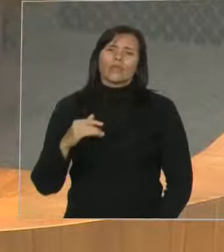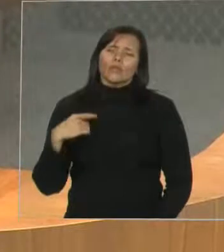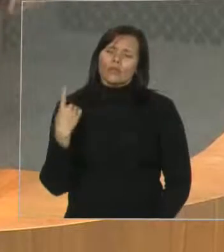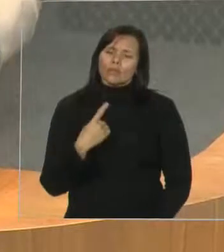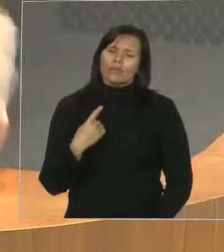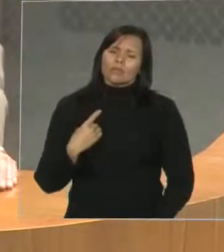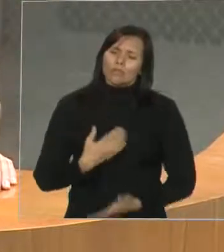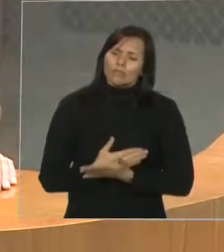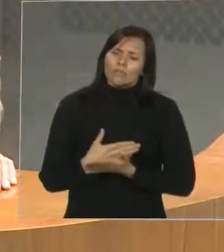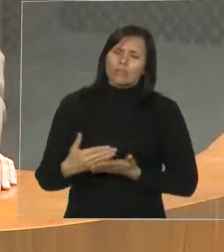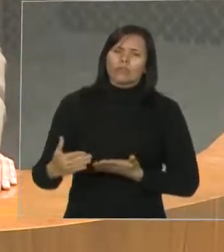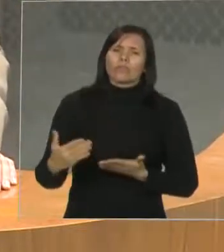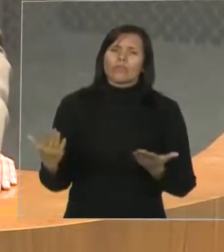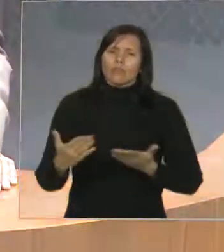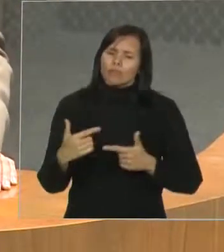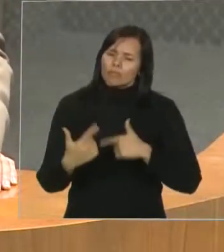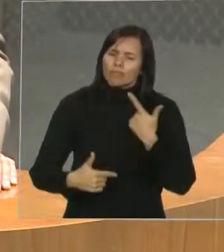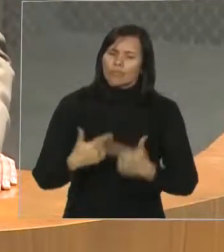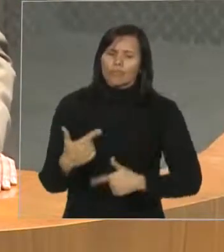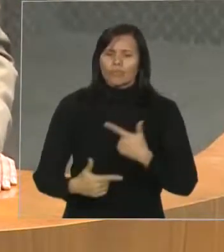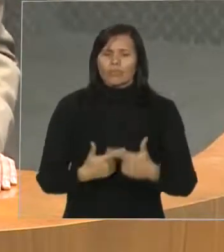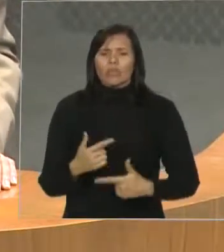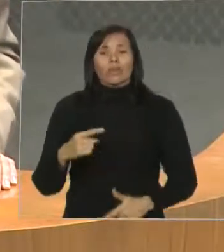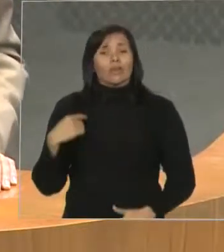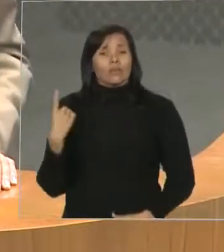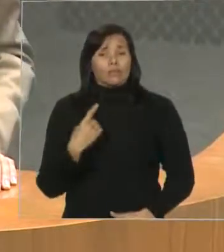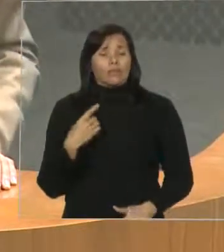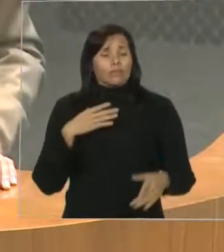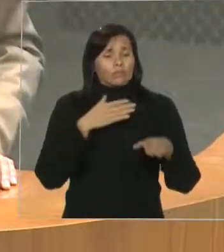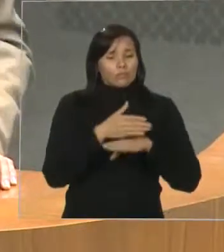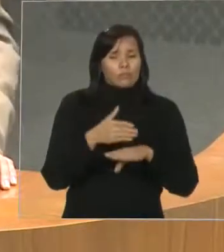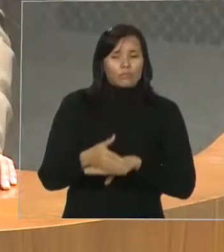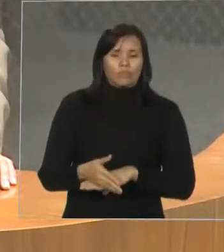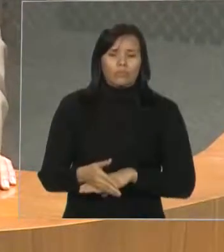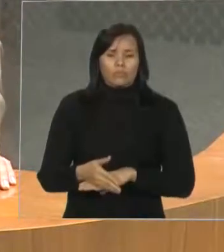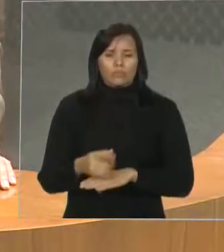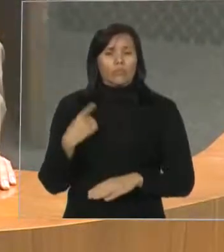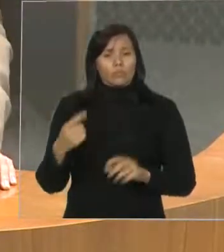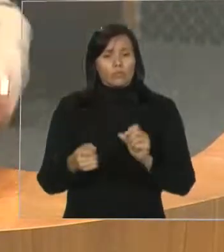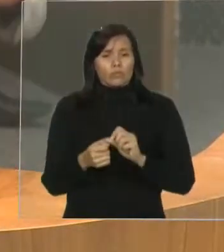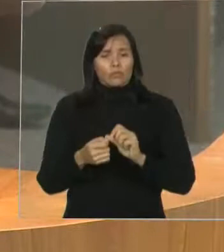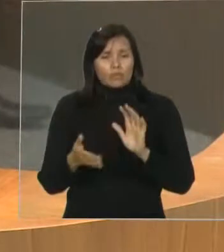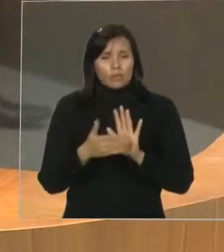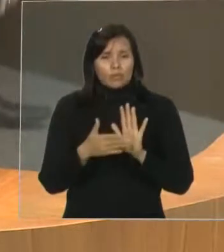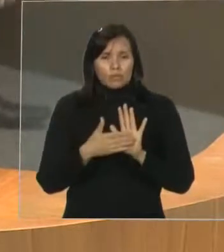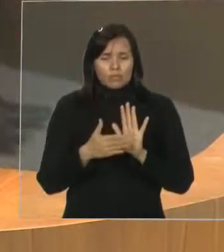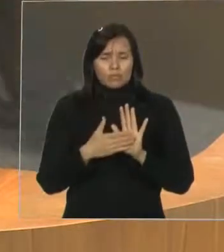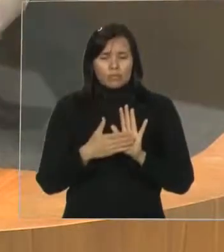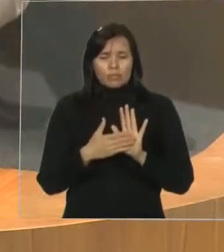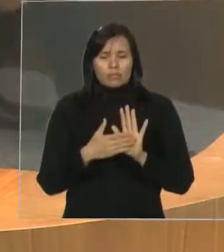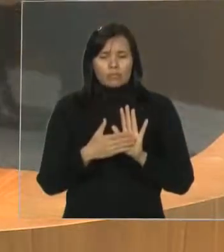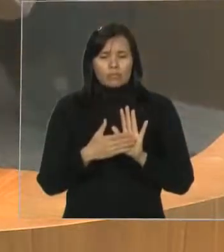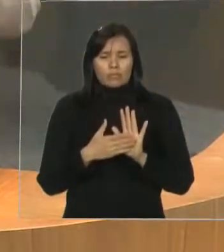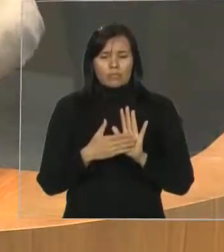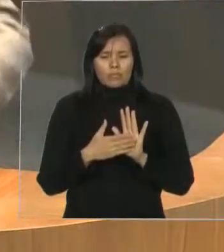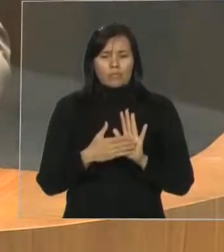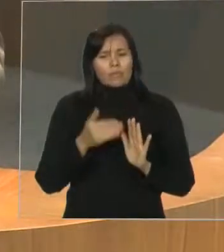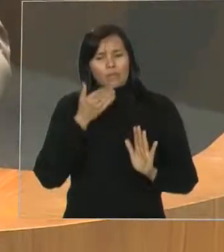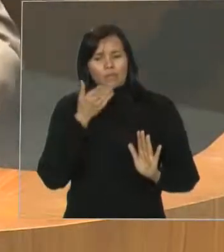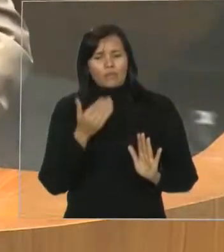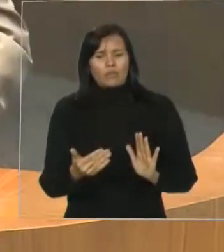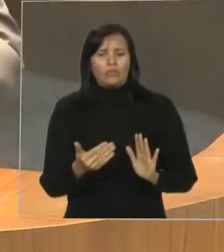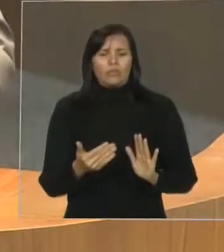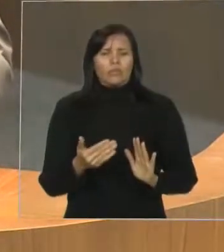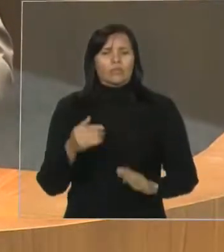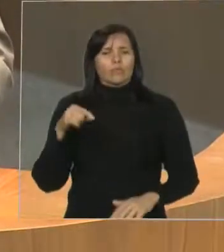tivemos a oportunidade de fazer uma visita em loco através do requerimento da nossa autoria, porque fizemos o requerimento solicitando a vistoria